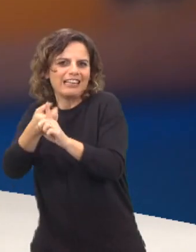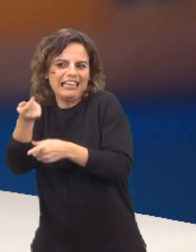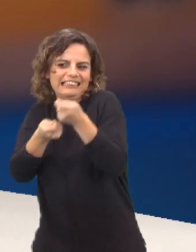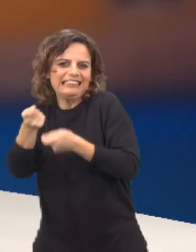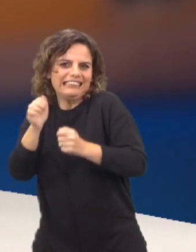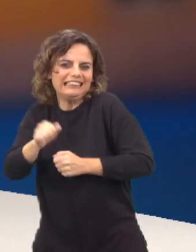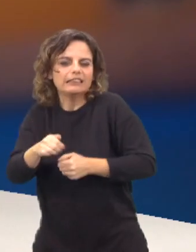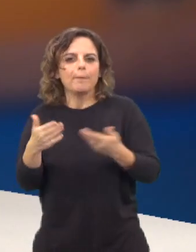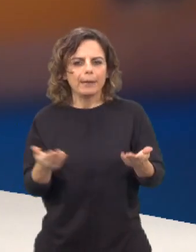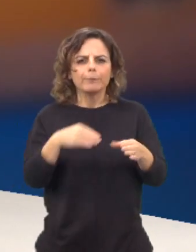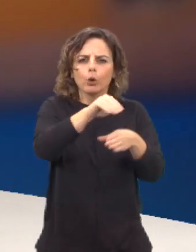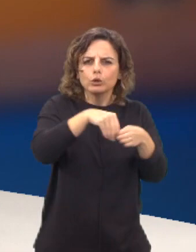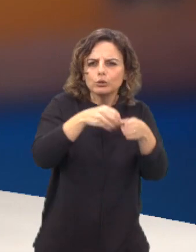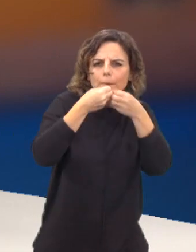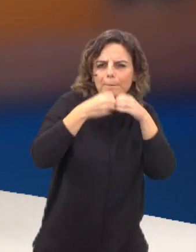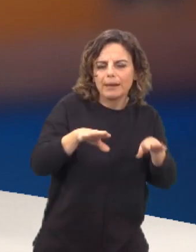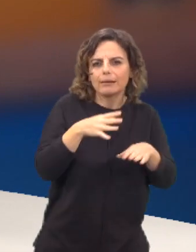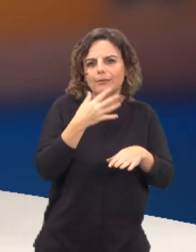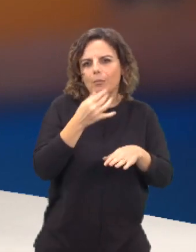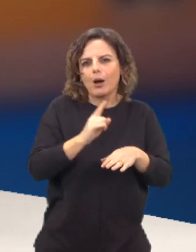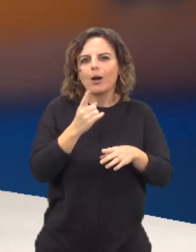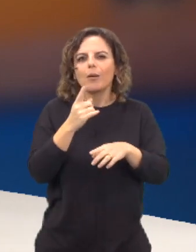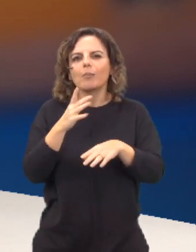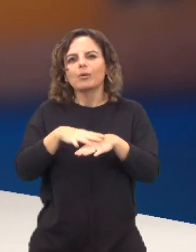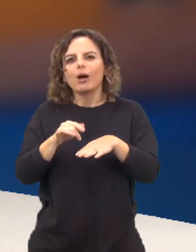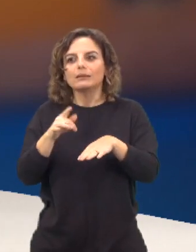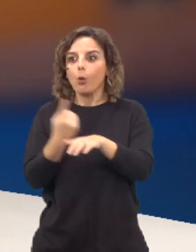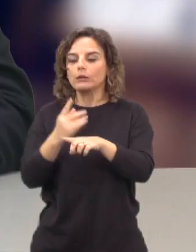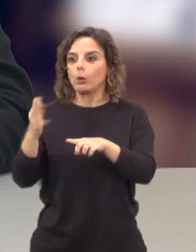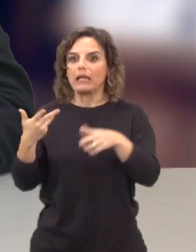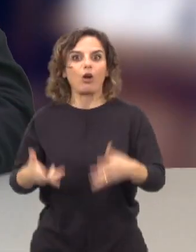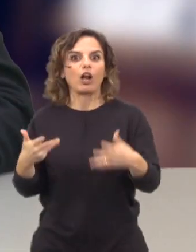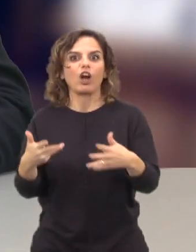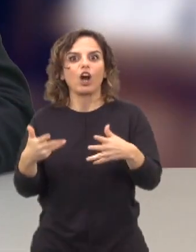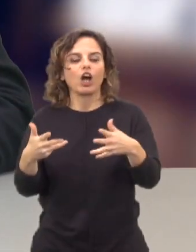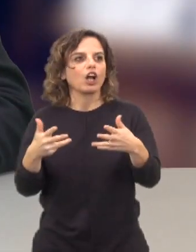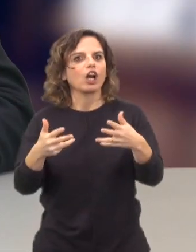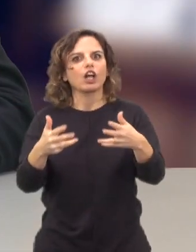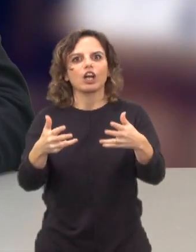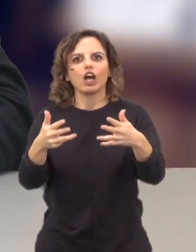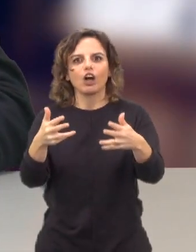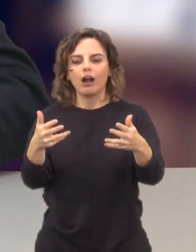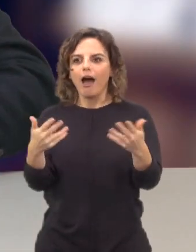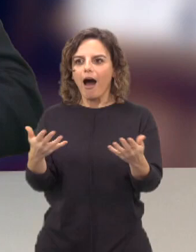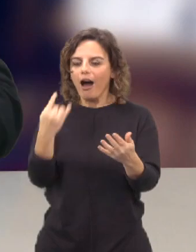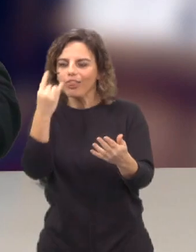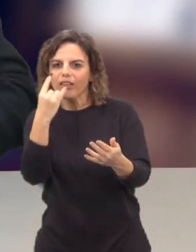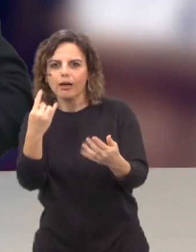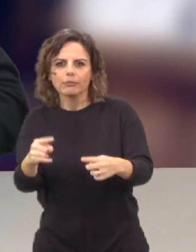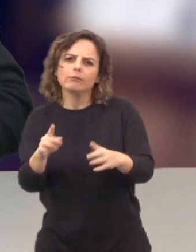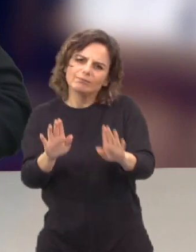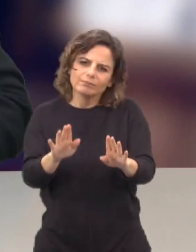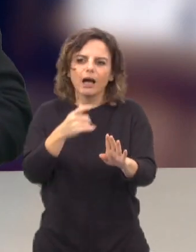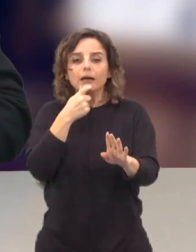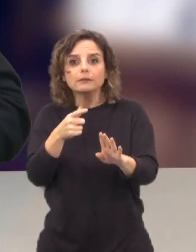falar na perda de conteúdo e reflexão um bocadinho em prol do imediatismo? Sim, quando o valor fundamental for apenas